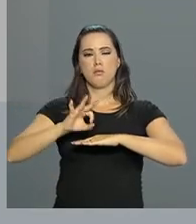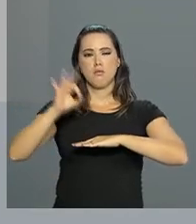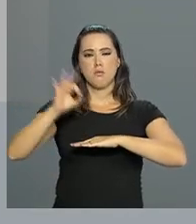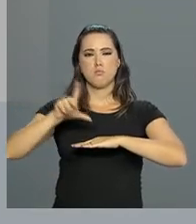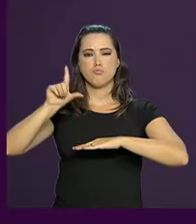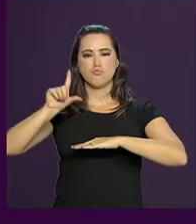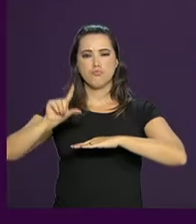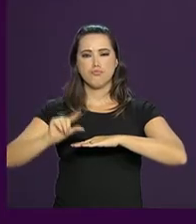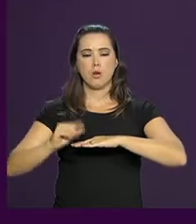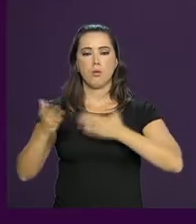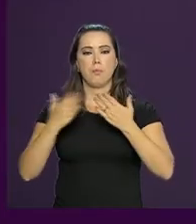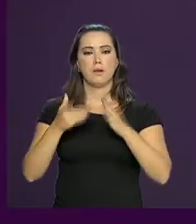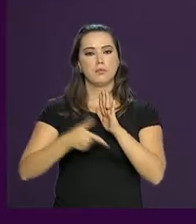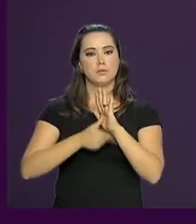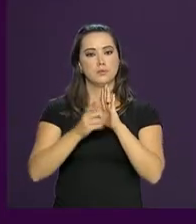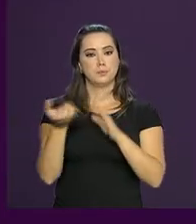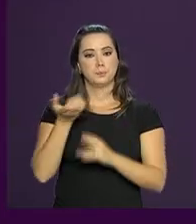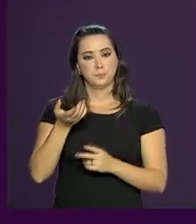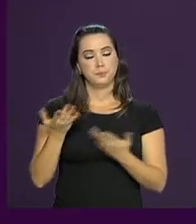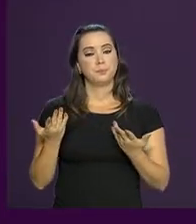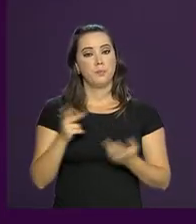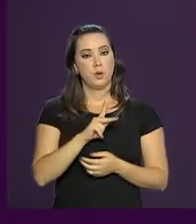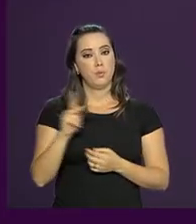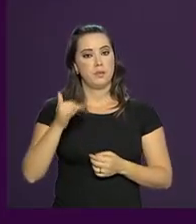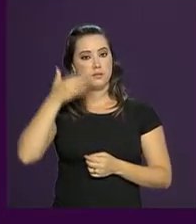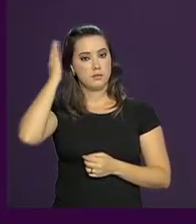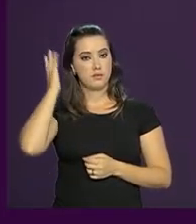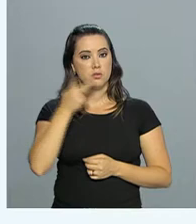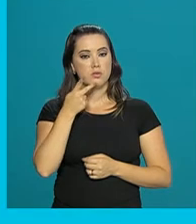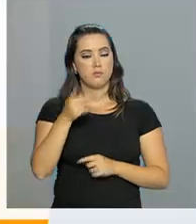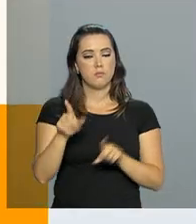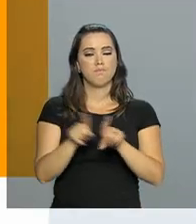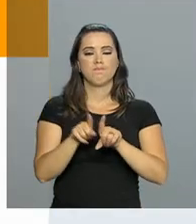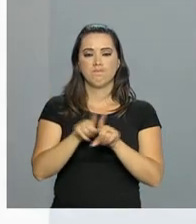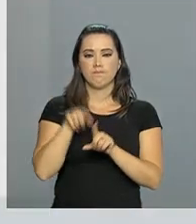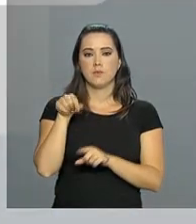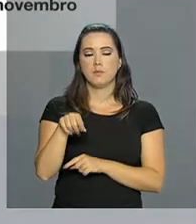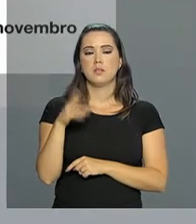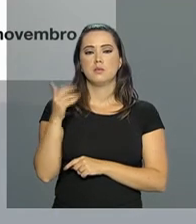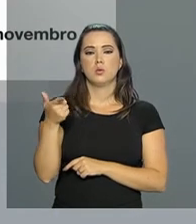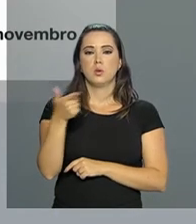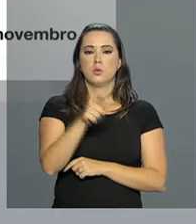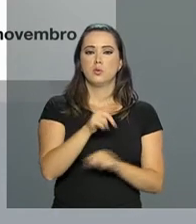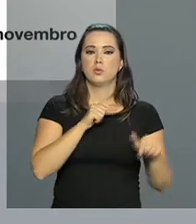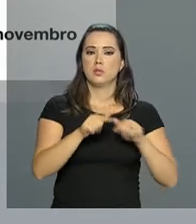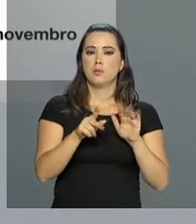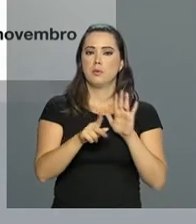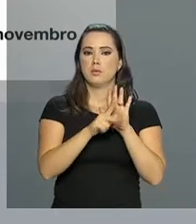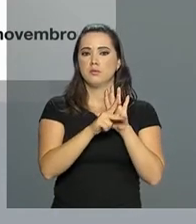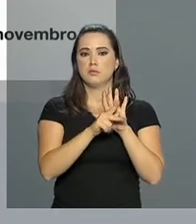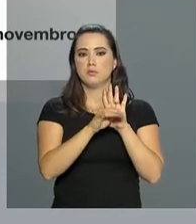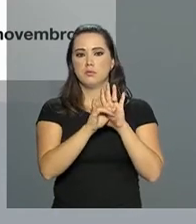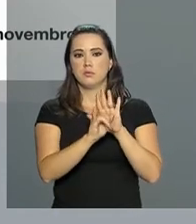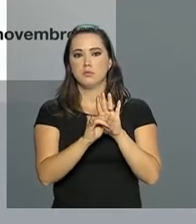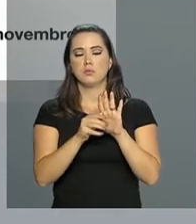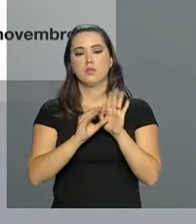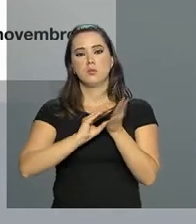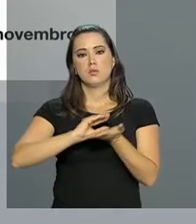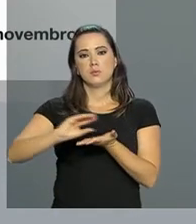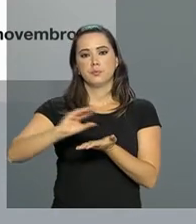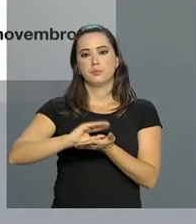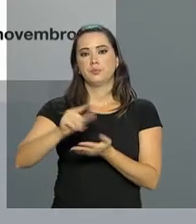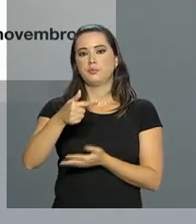menos do que o previsto. O presidente Temer lembrou ainda que essa é mais uma iniciativa do PPI e que serão